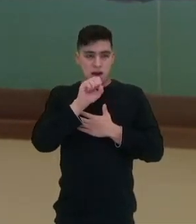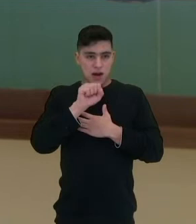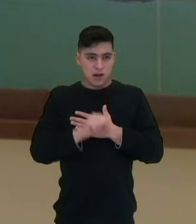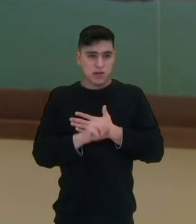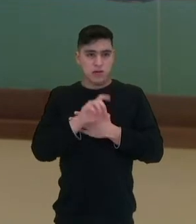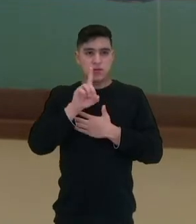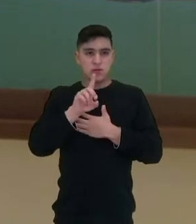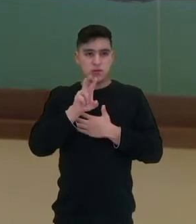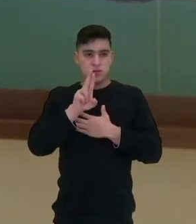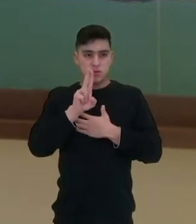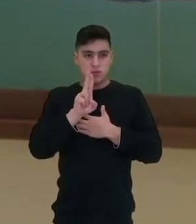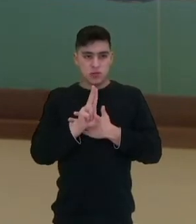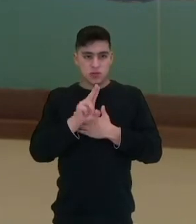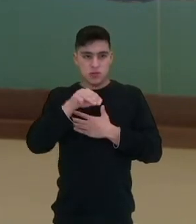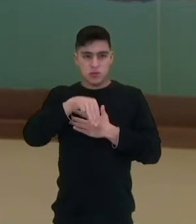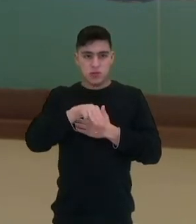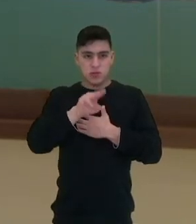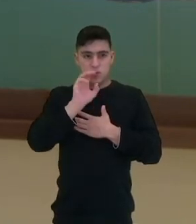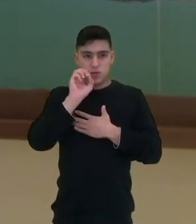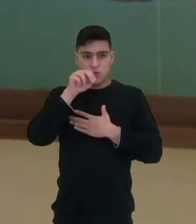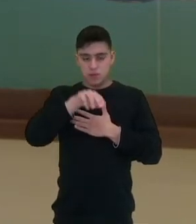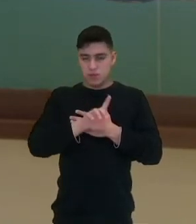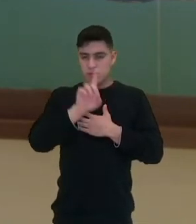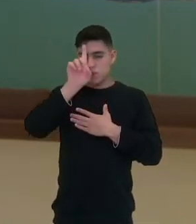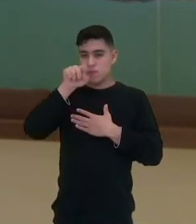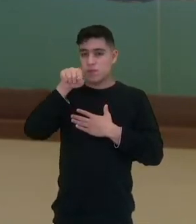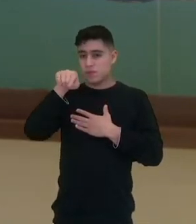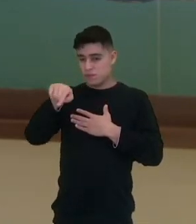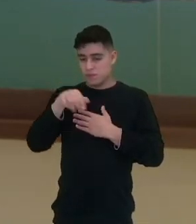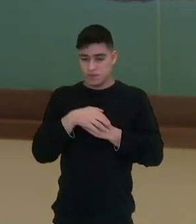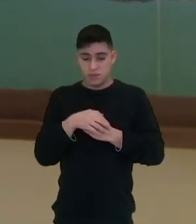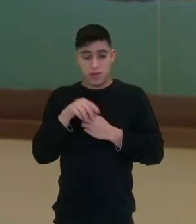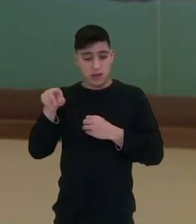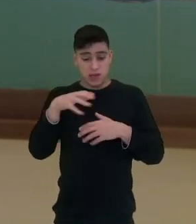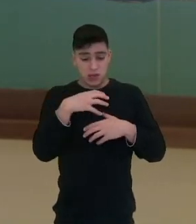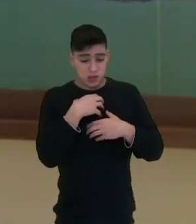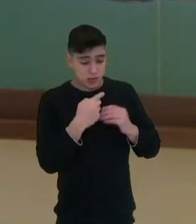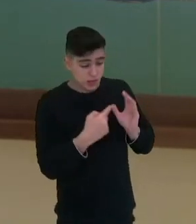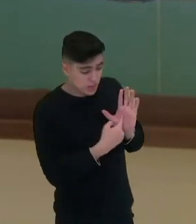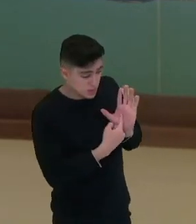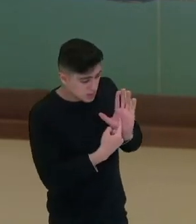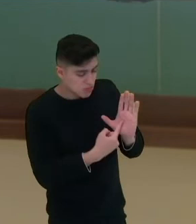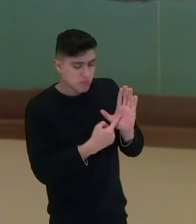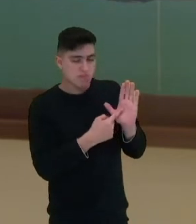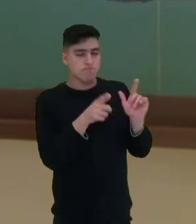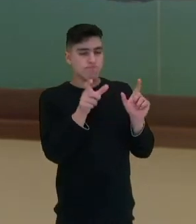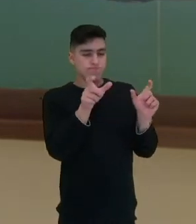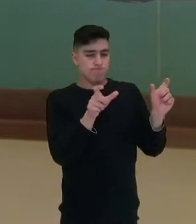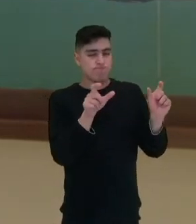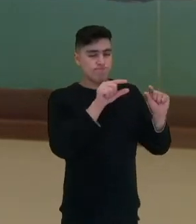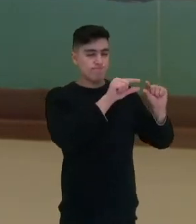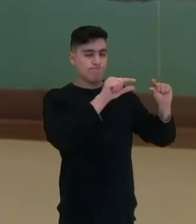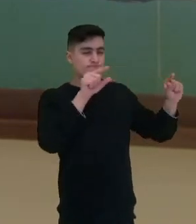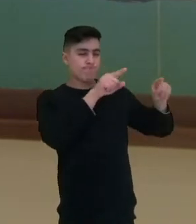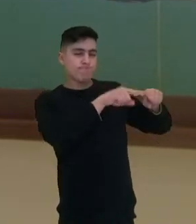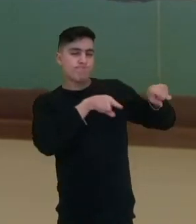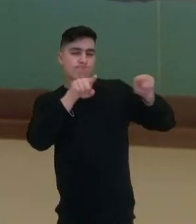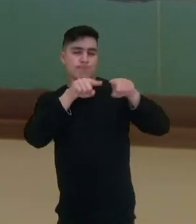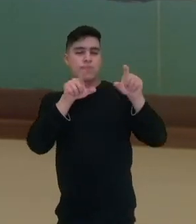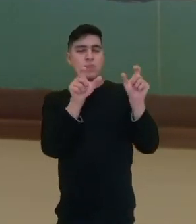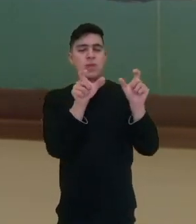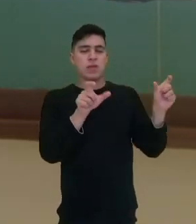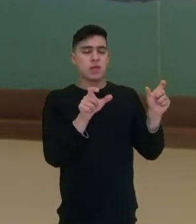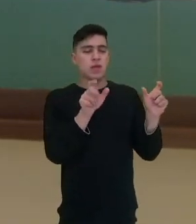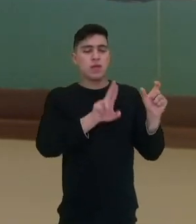retoma alguma tradição repetindo palavras, usando metáforas. Olha que interessante